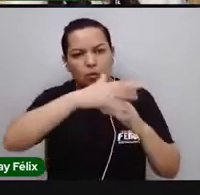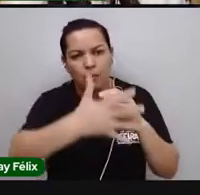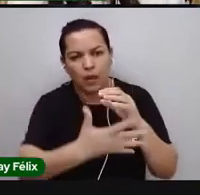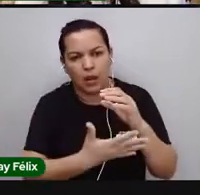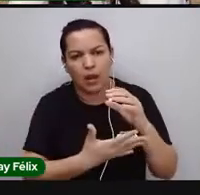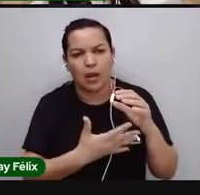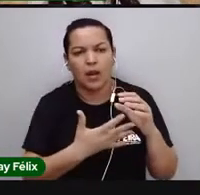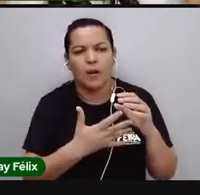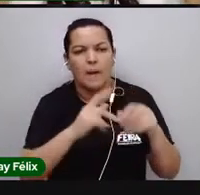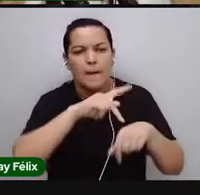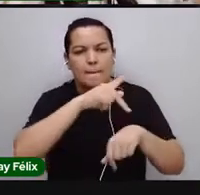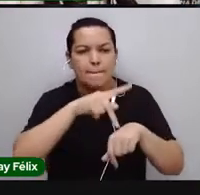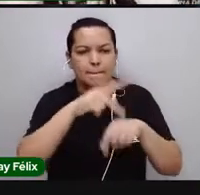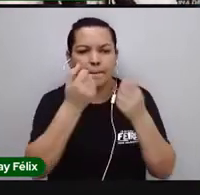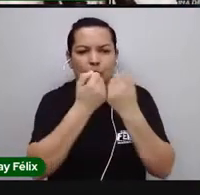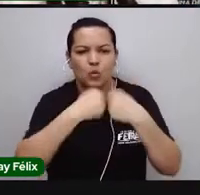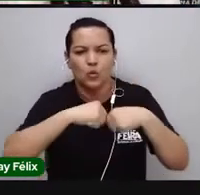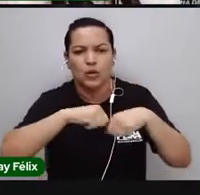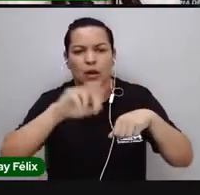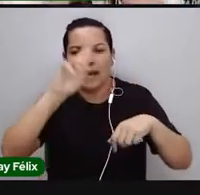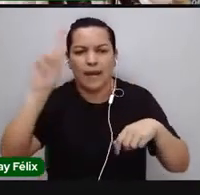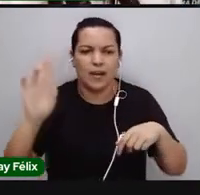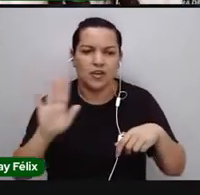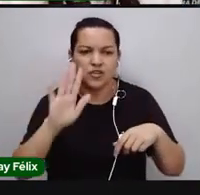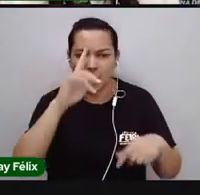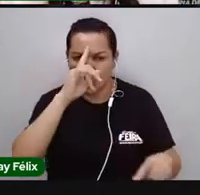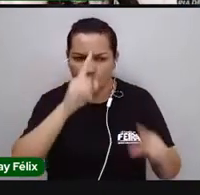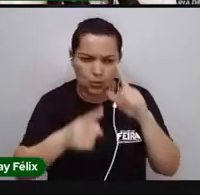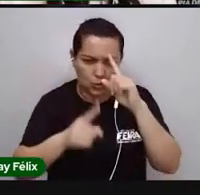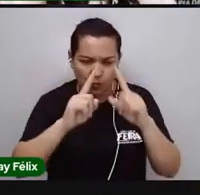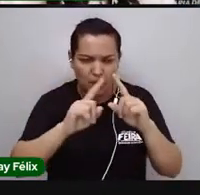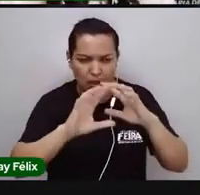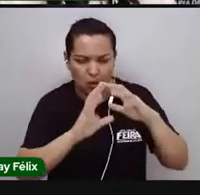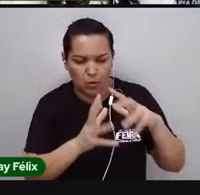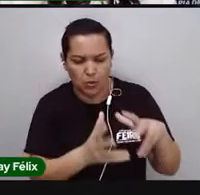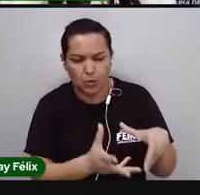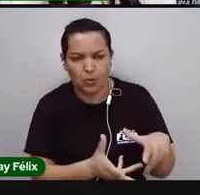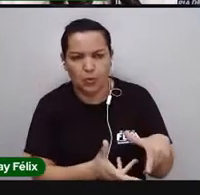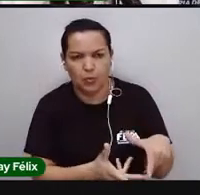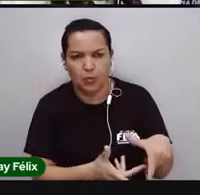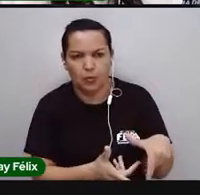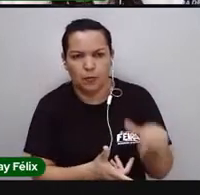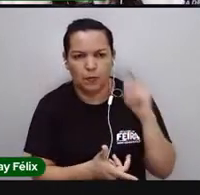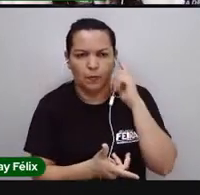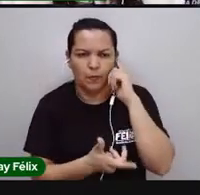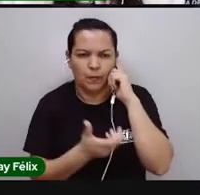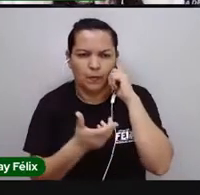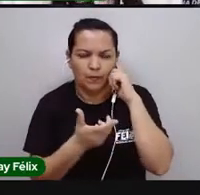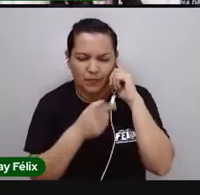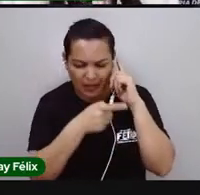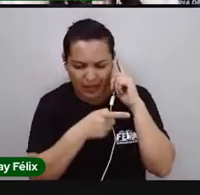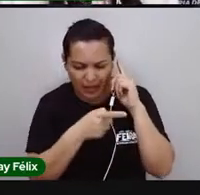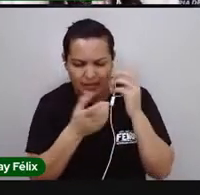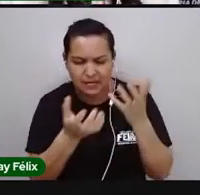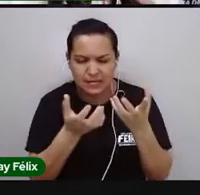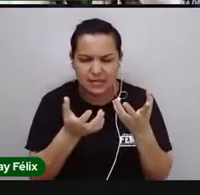grandes países e as grandes regiões dominadoras do nosso mundo. Elas queriam justificar